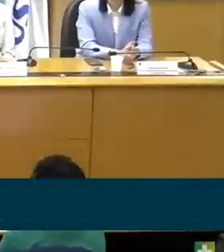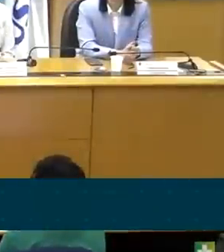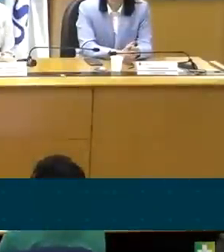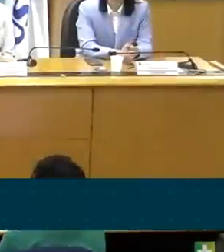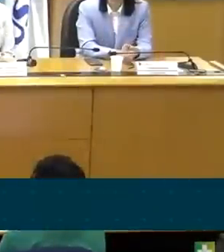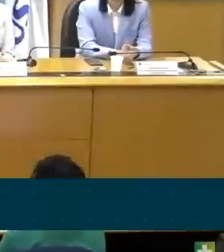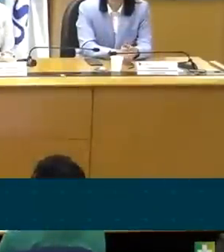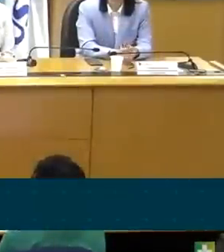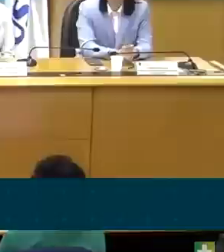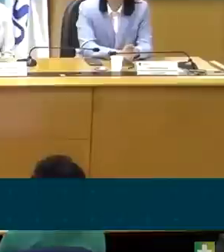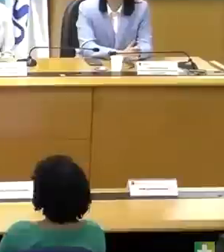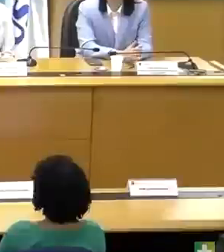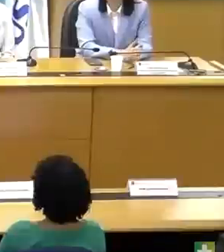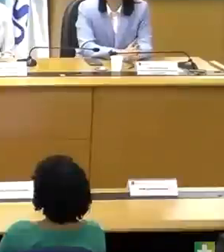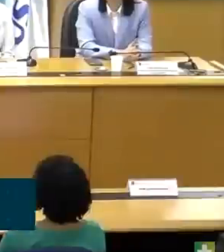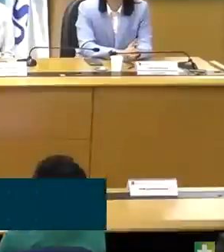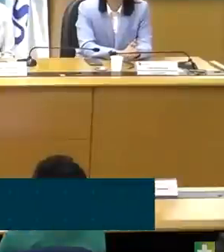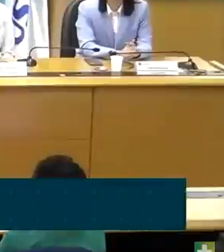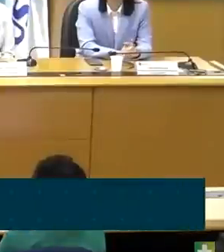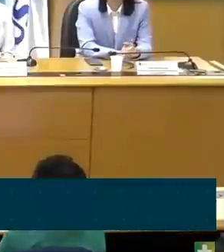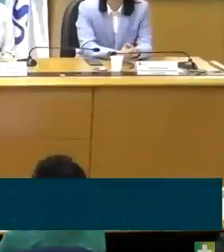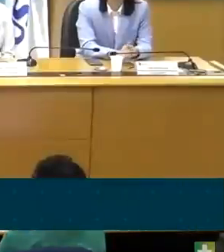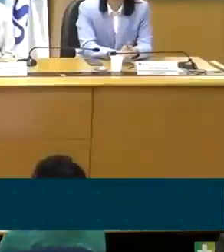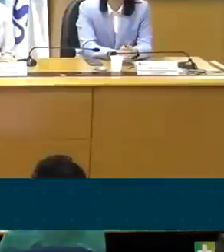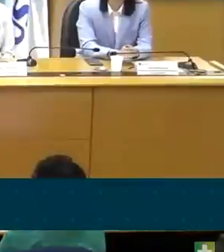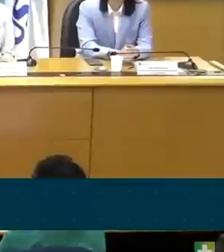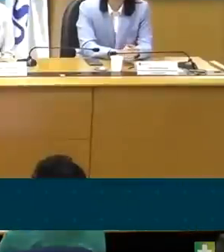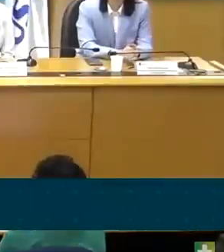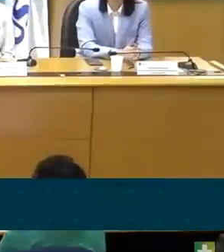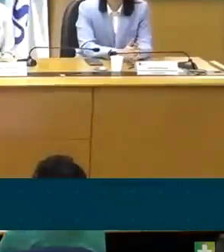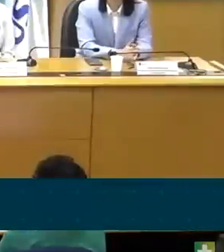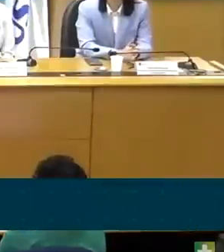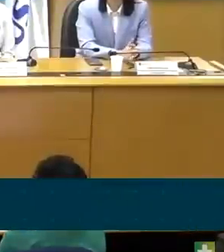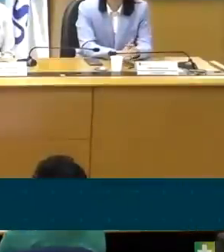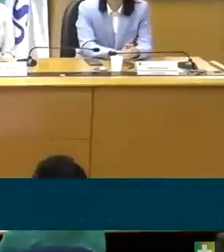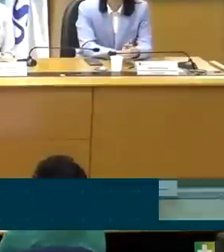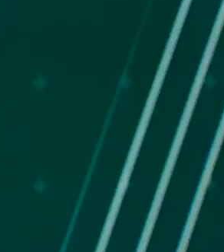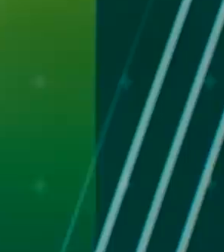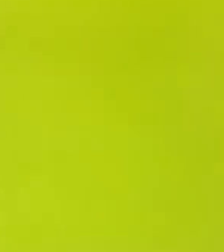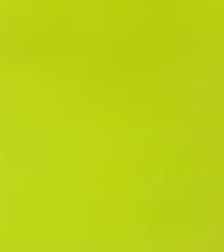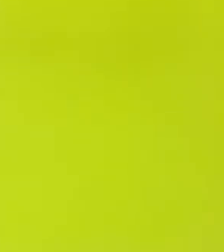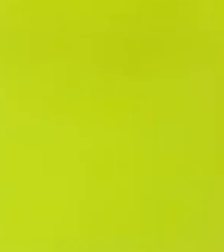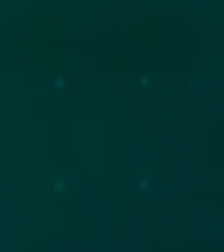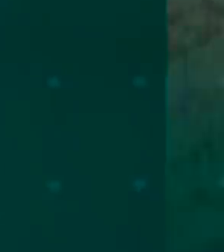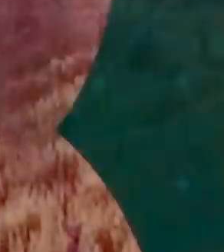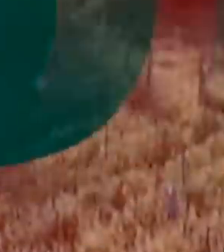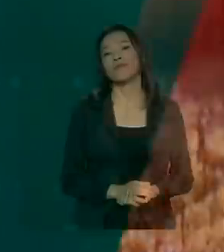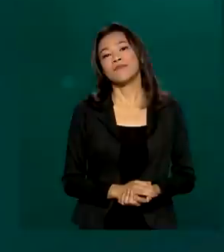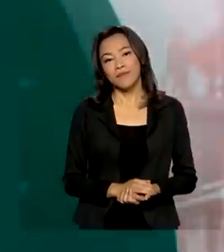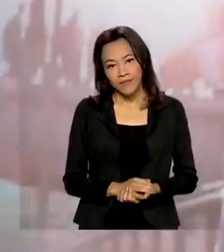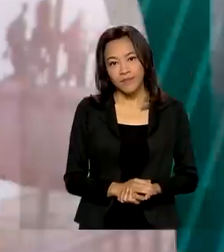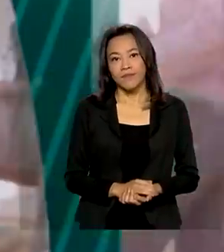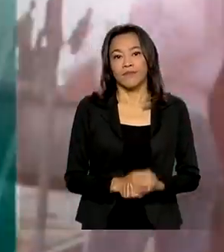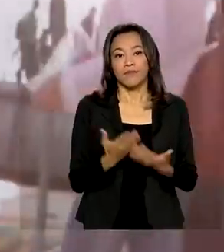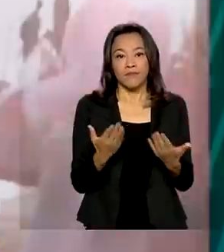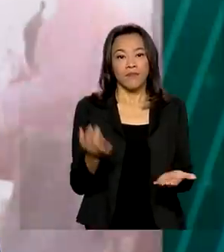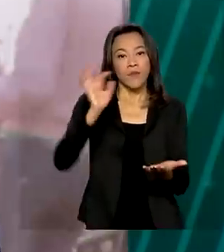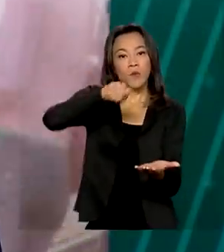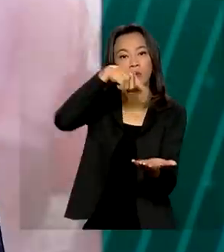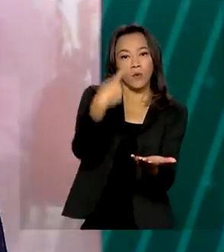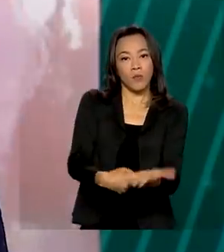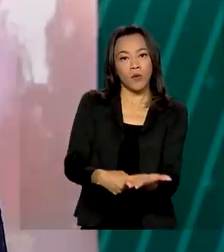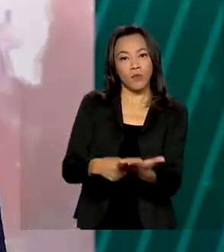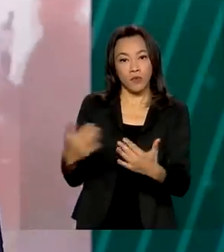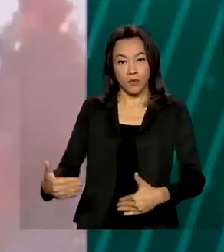vida, doar é esperança. Doe leite materno e receba a gratidão de uma vida. Um acordo firmado